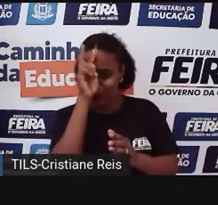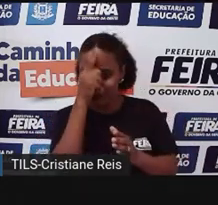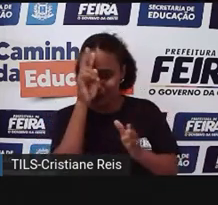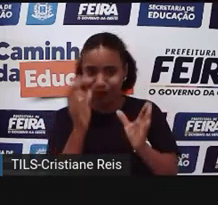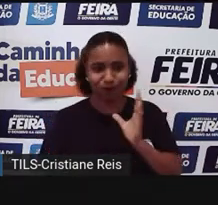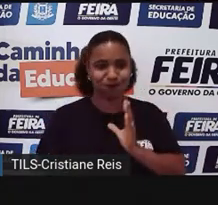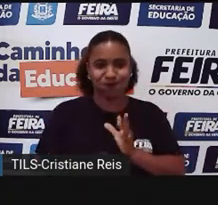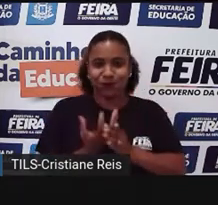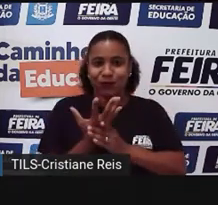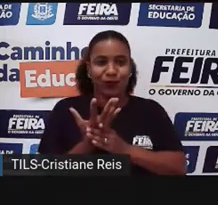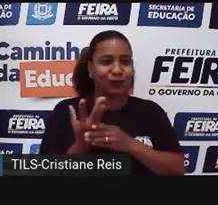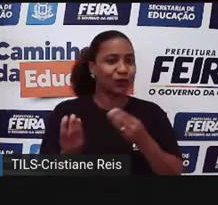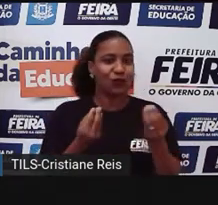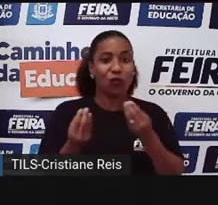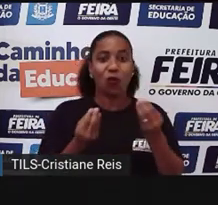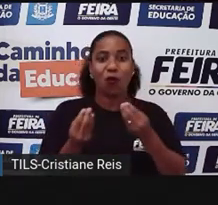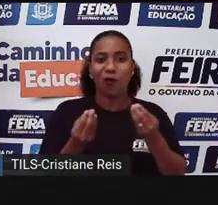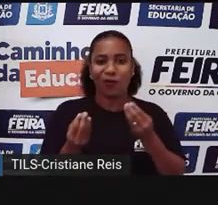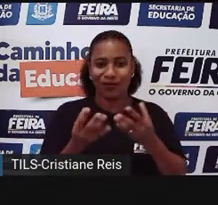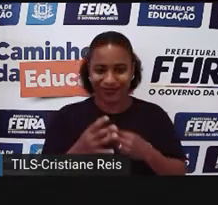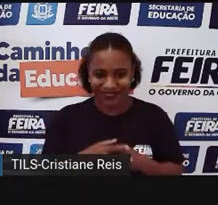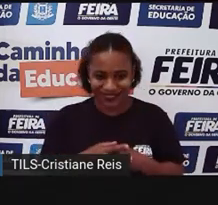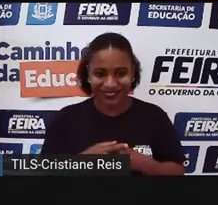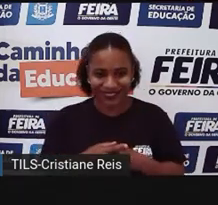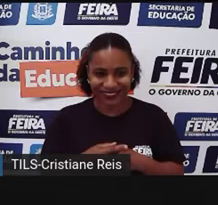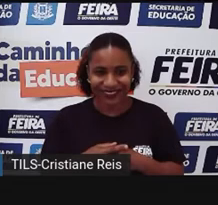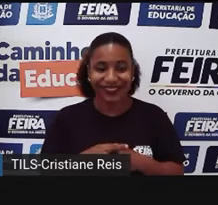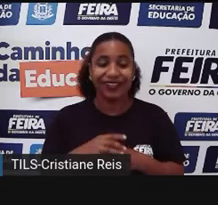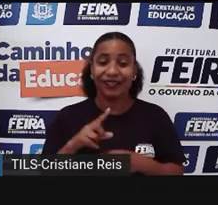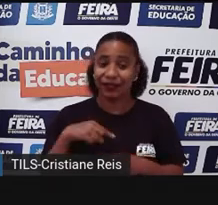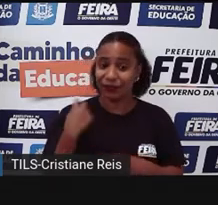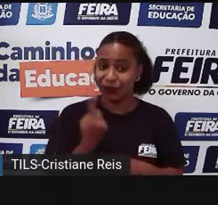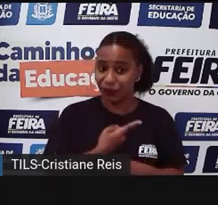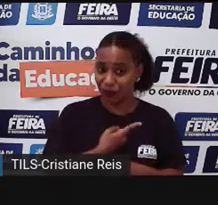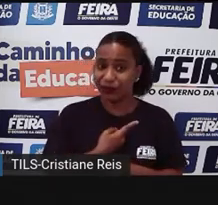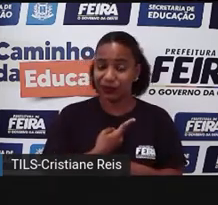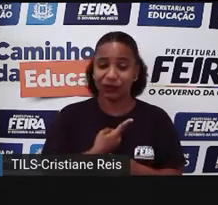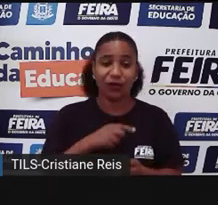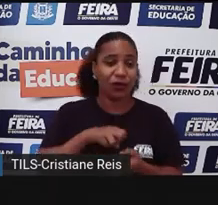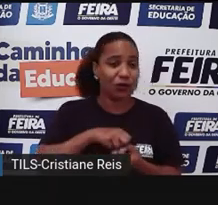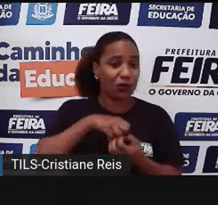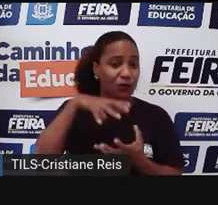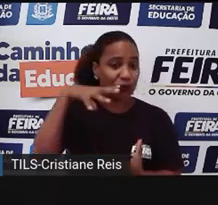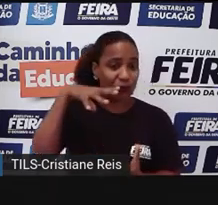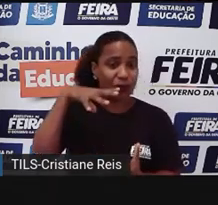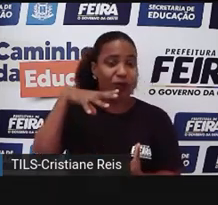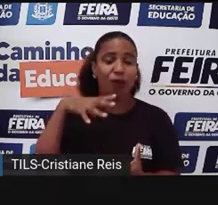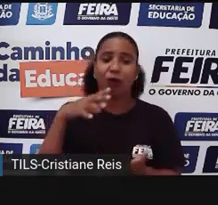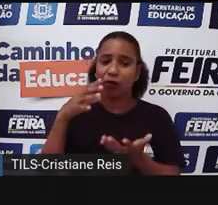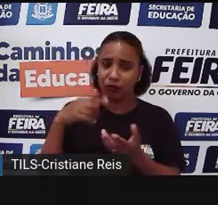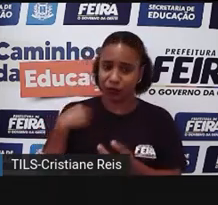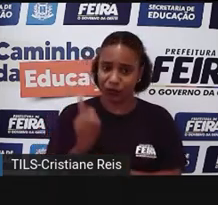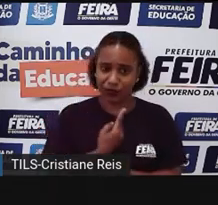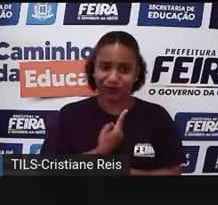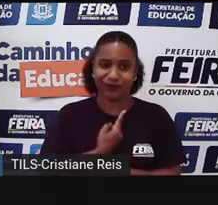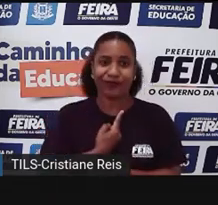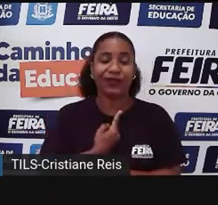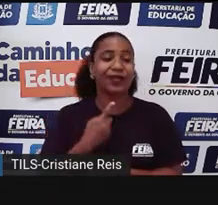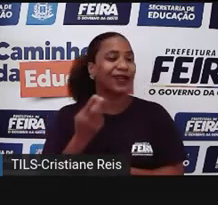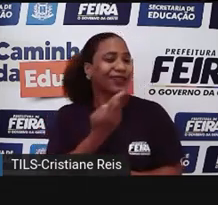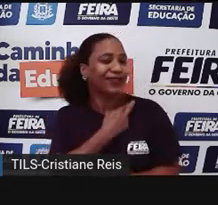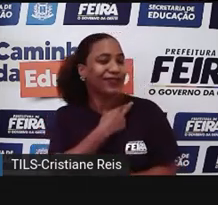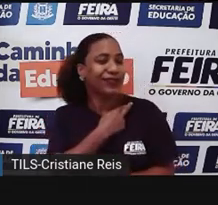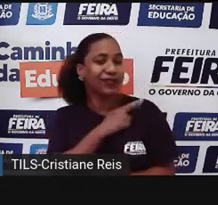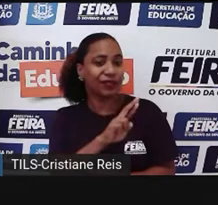nossa origem. A nossa história de origem, ela está vinculada à religiosidade, como de muitos povos também, tá? Então, a nossa